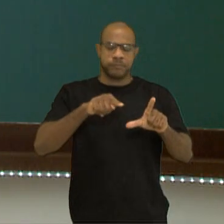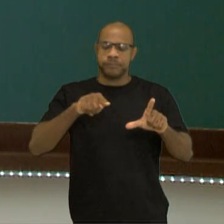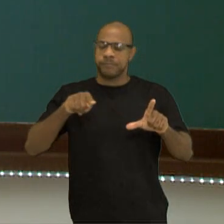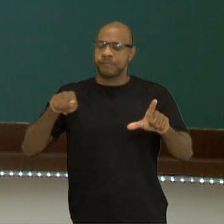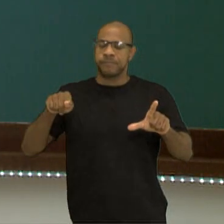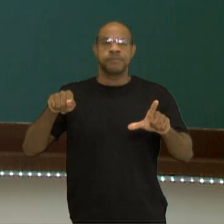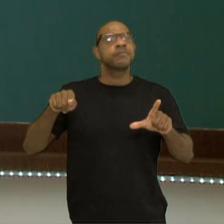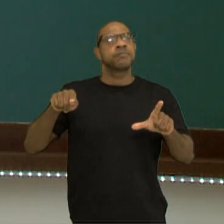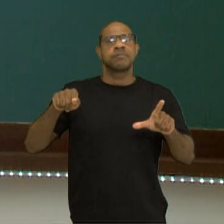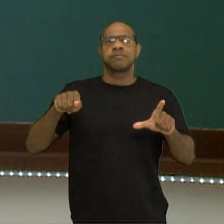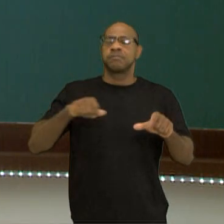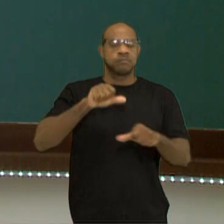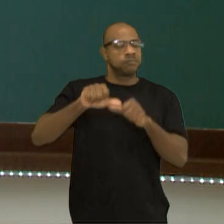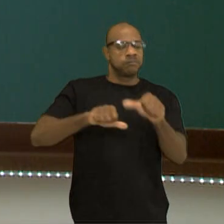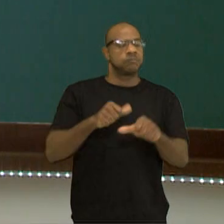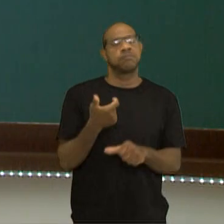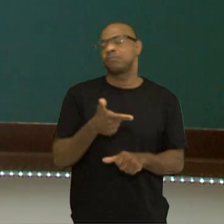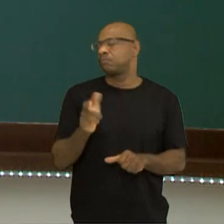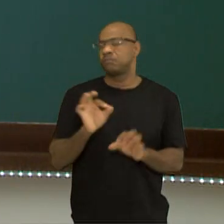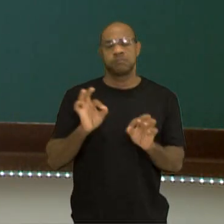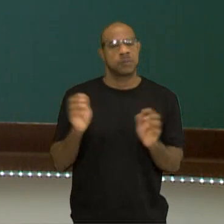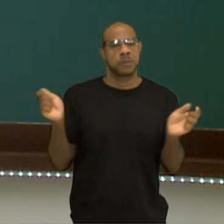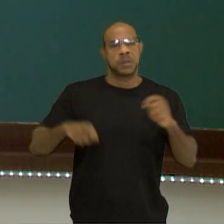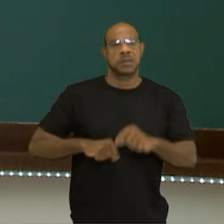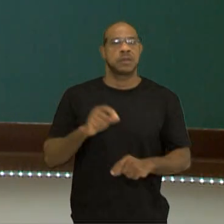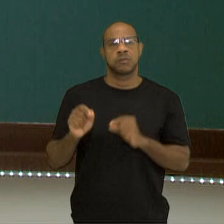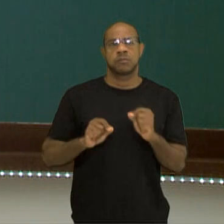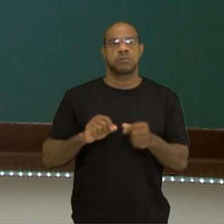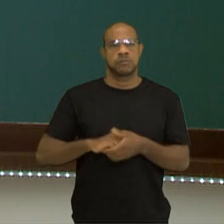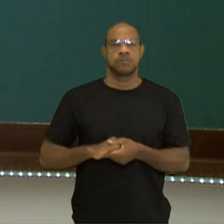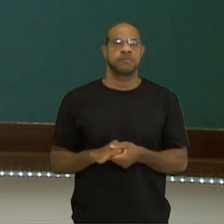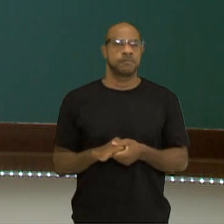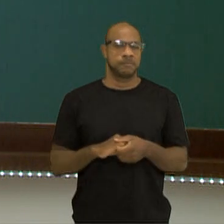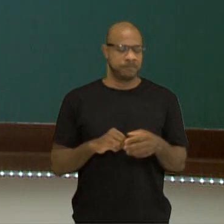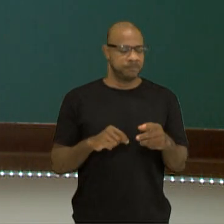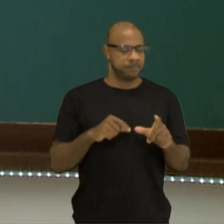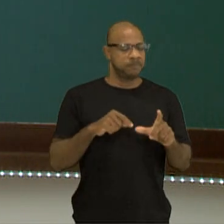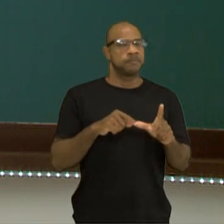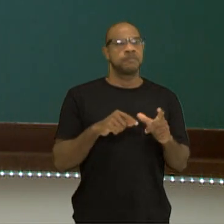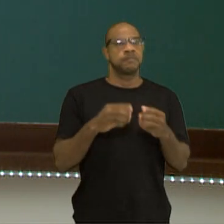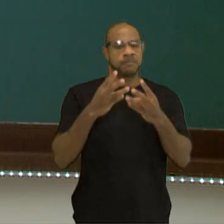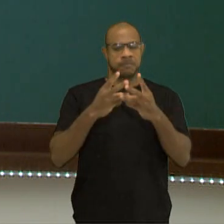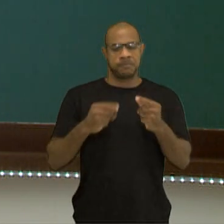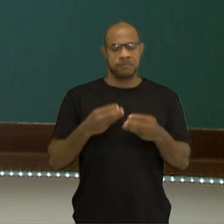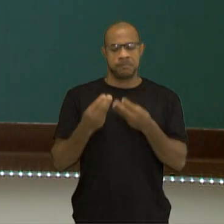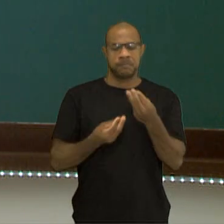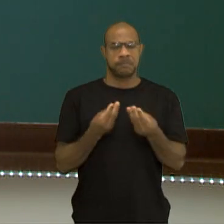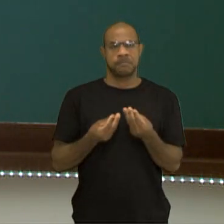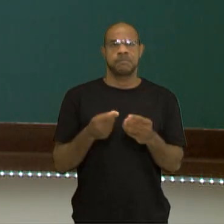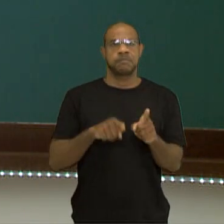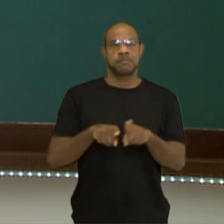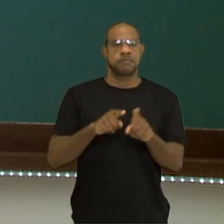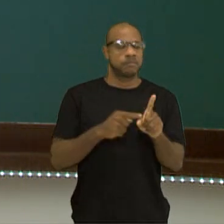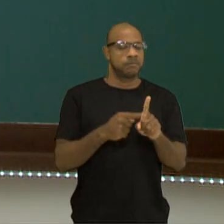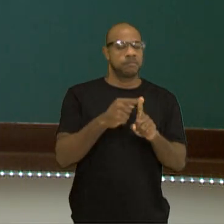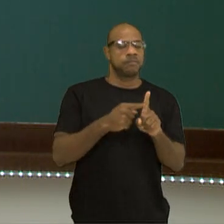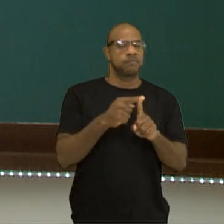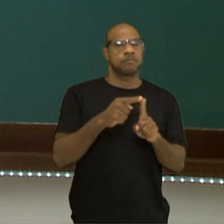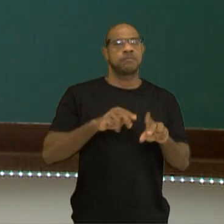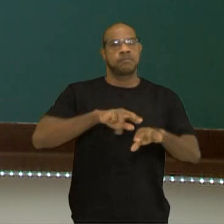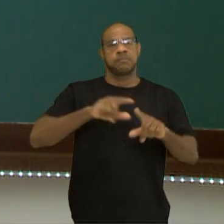temperatura não muda muito a capacidade aí, coeficiente de solubilidade do sal. E outros, a temperatura vai fazer